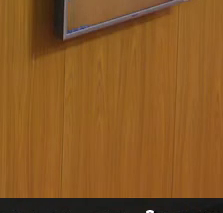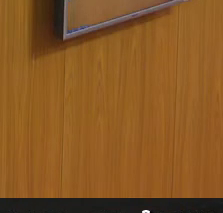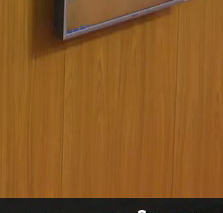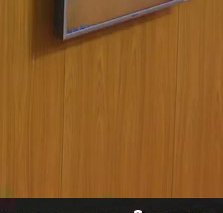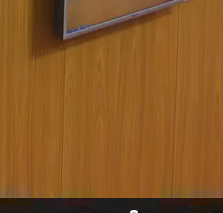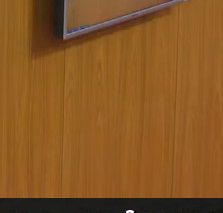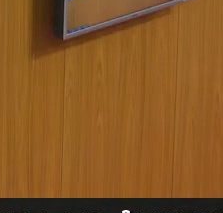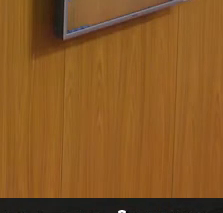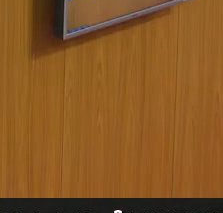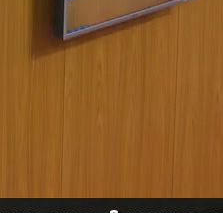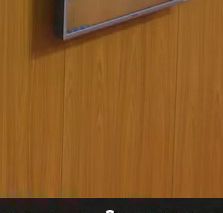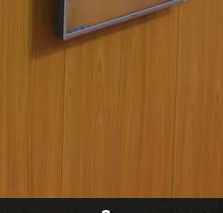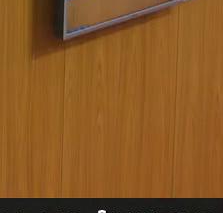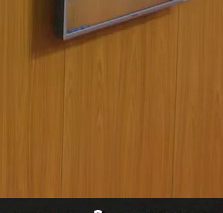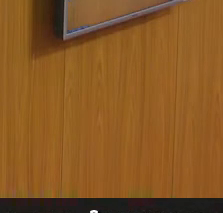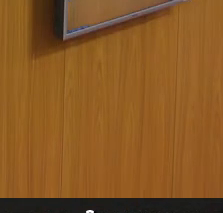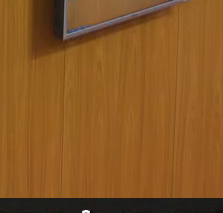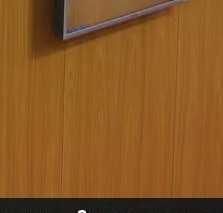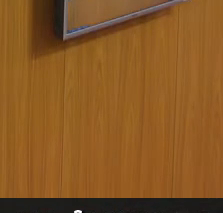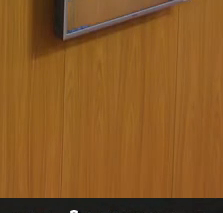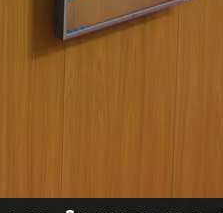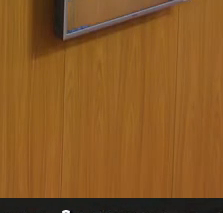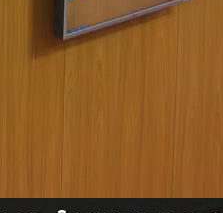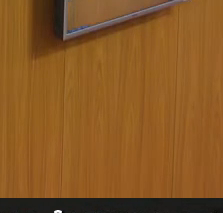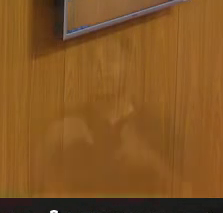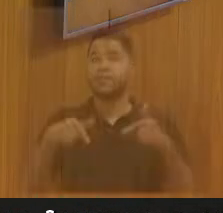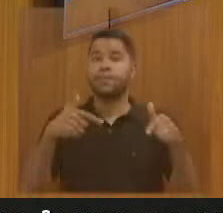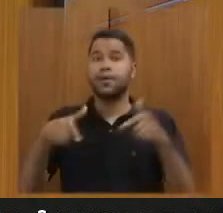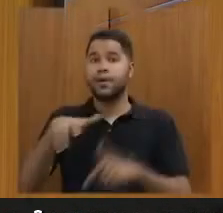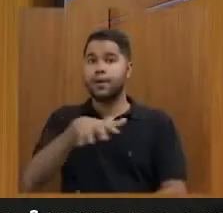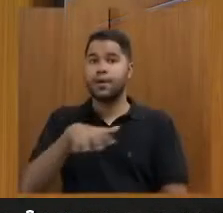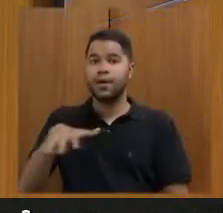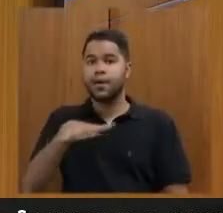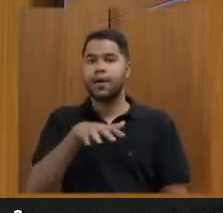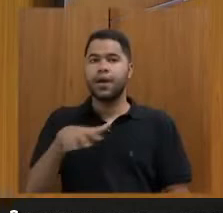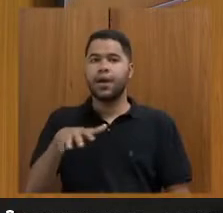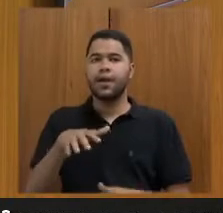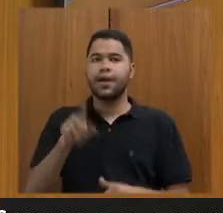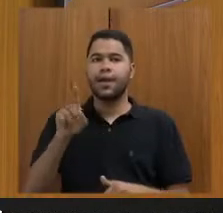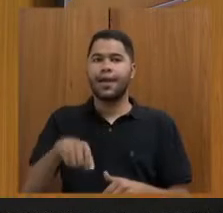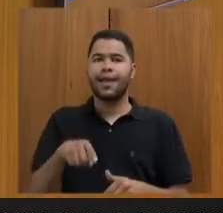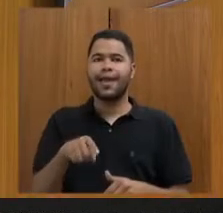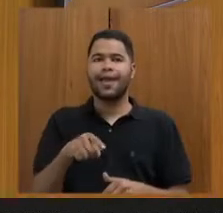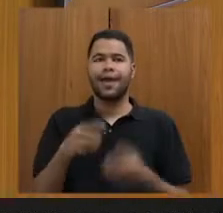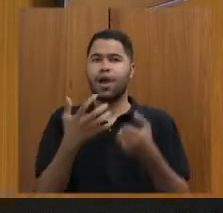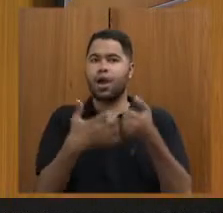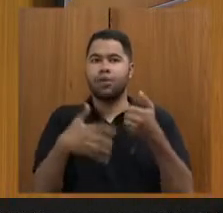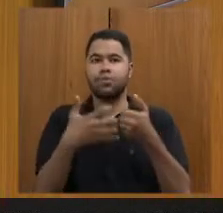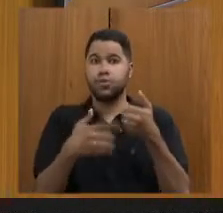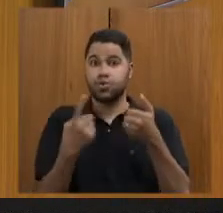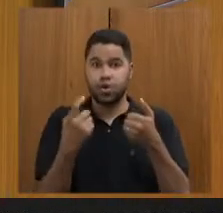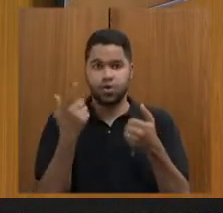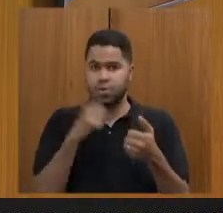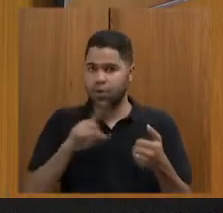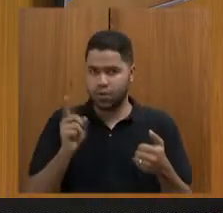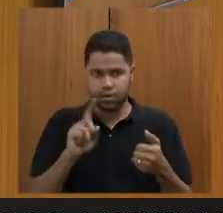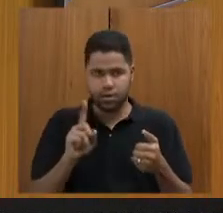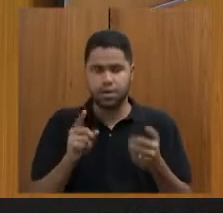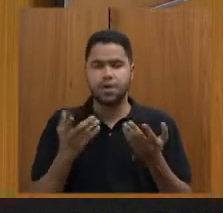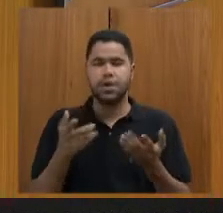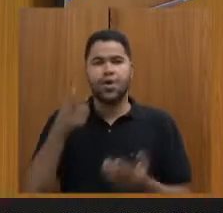empregos e as pessoas vêm para trabalhar porque o povoado, o distrito de Ouro Preto não absorve. Exatamente